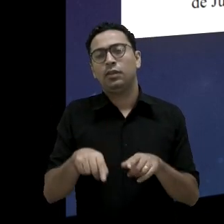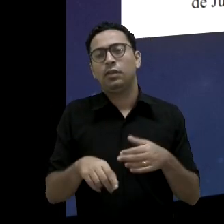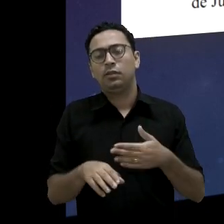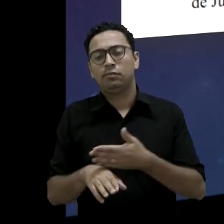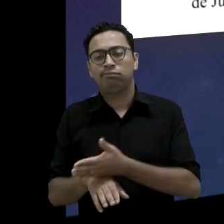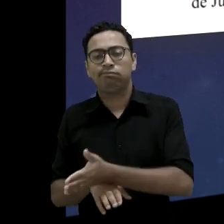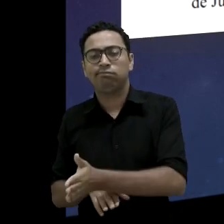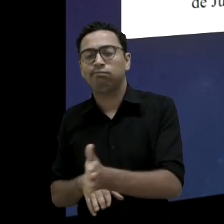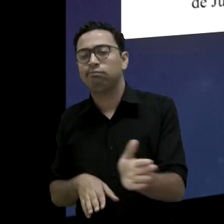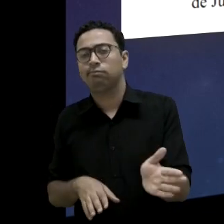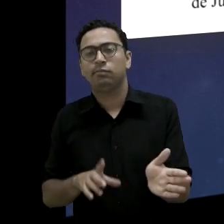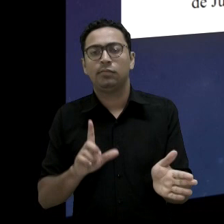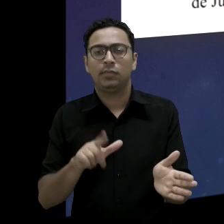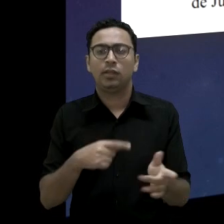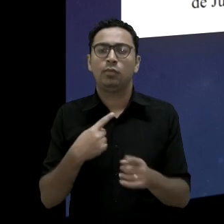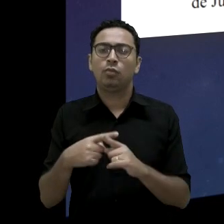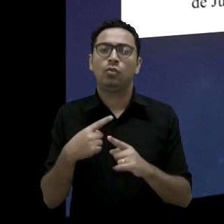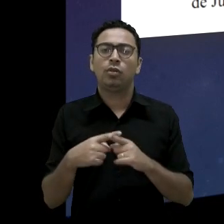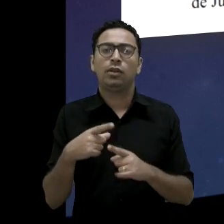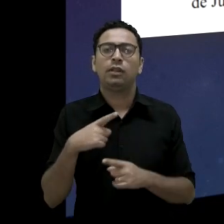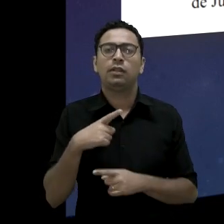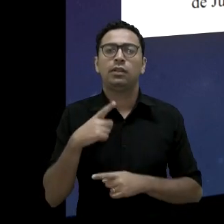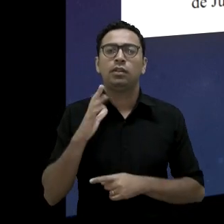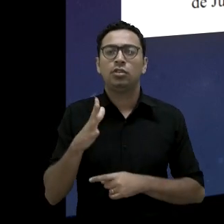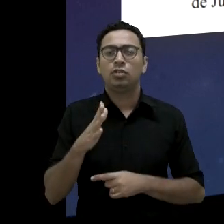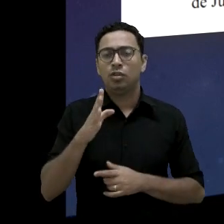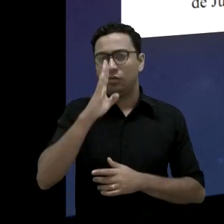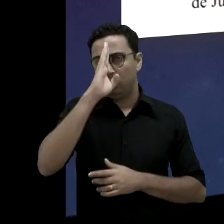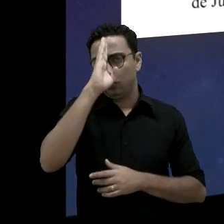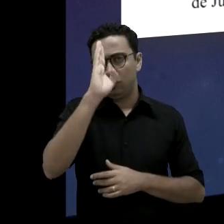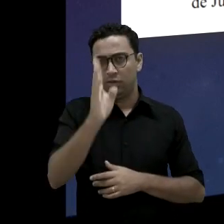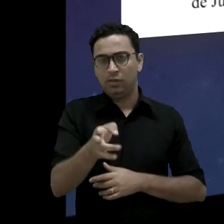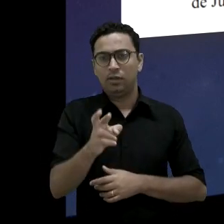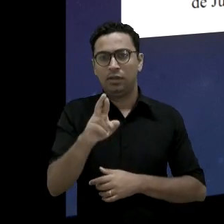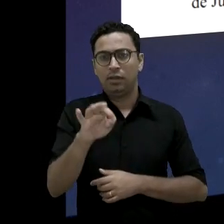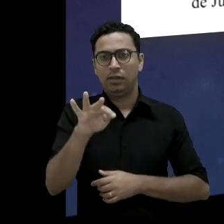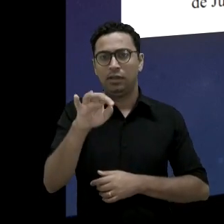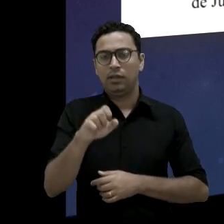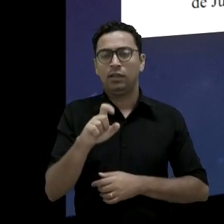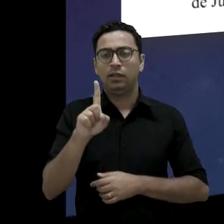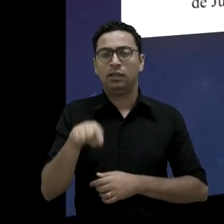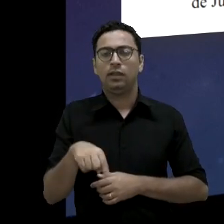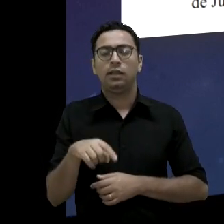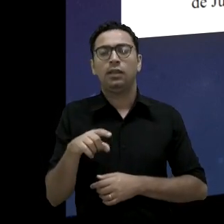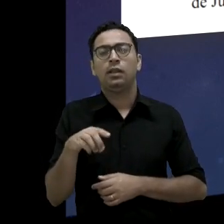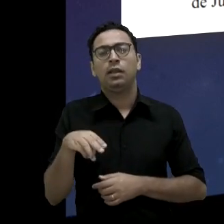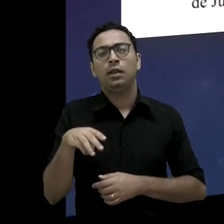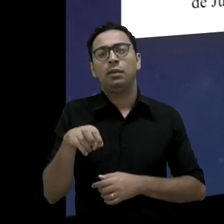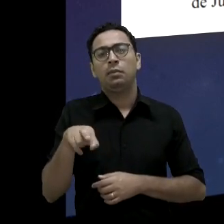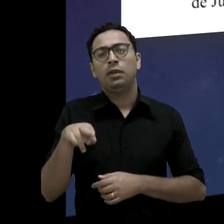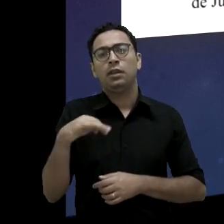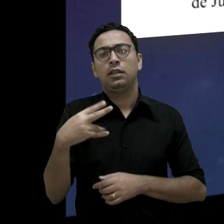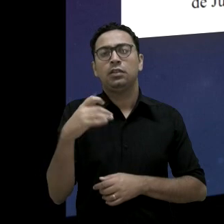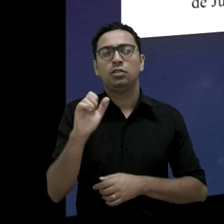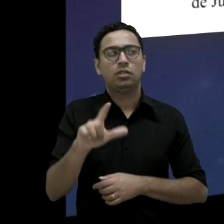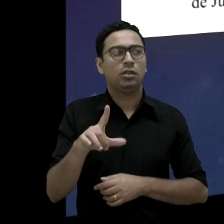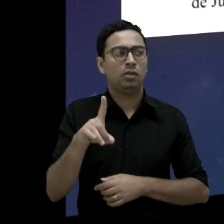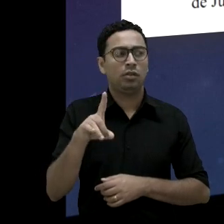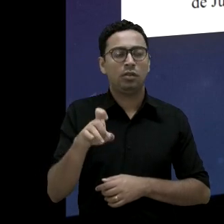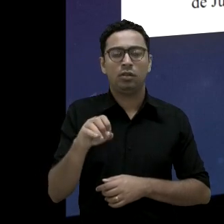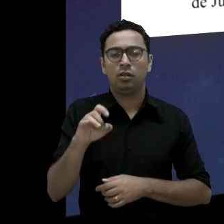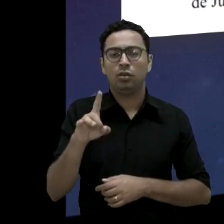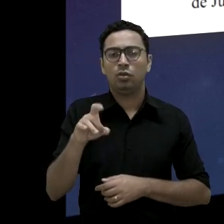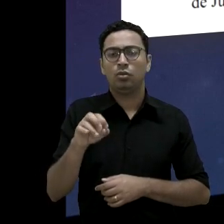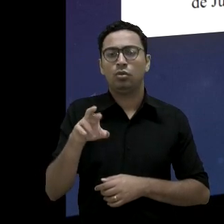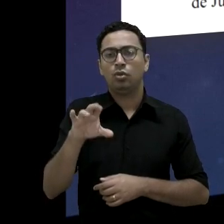livre, porque ali vem uma reta só, vindo lá desde a Marechal Deodoro, então pode facilitar a